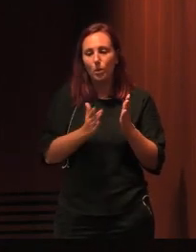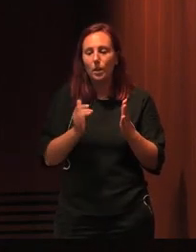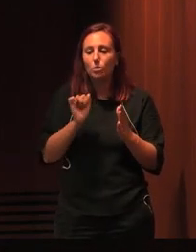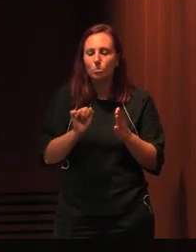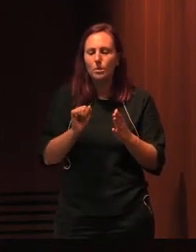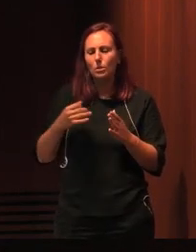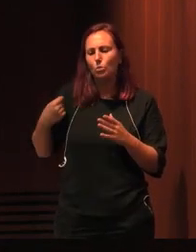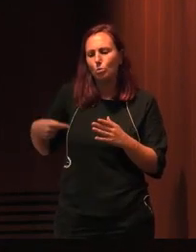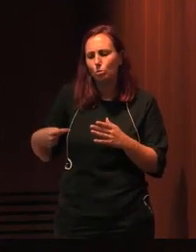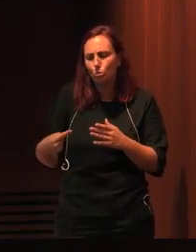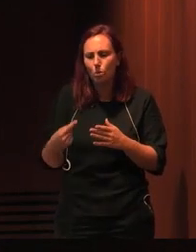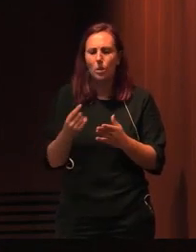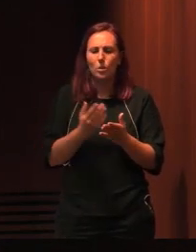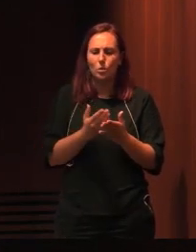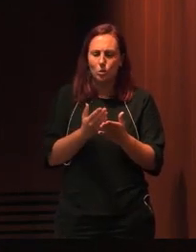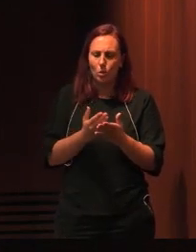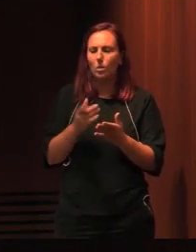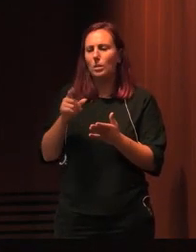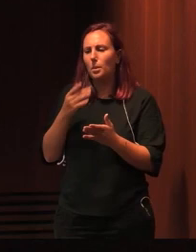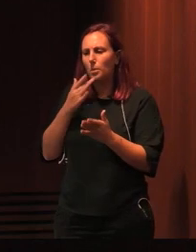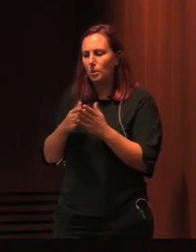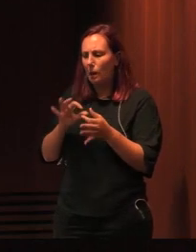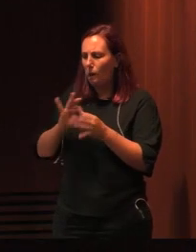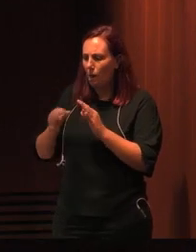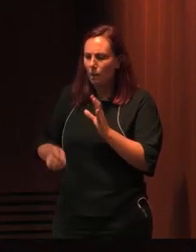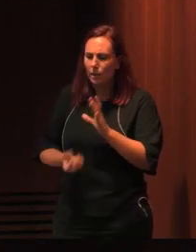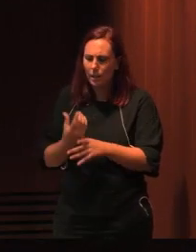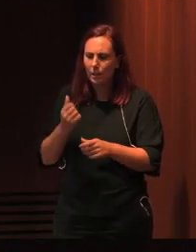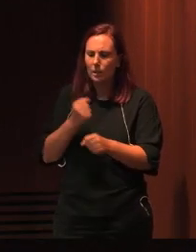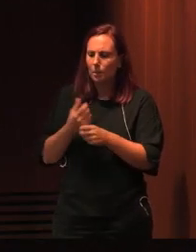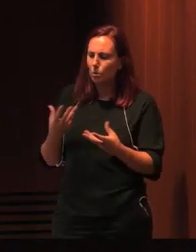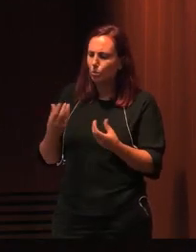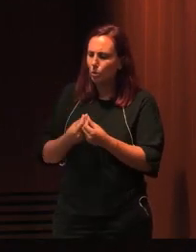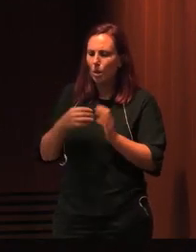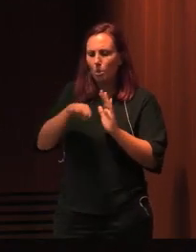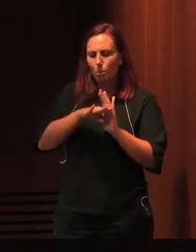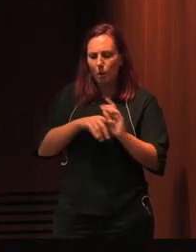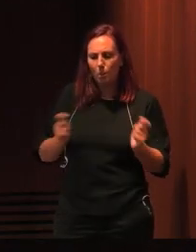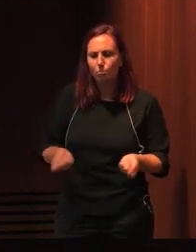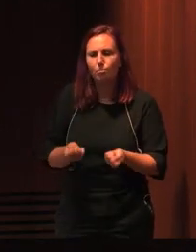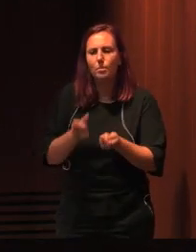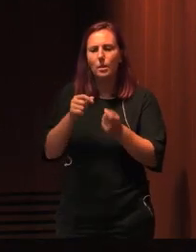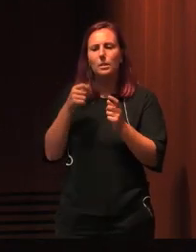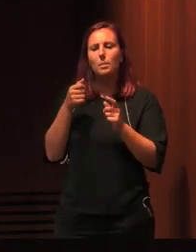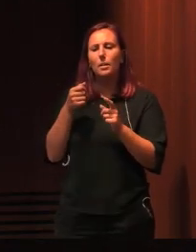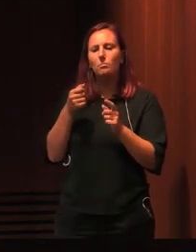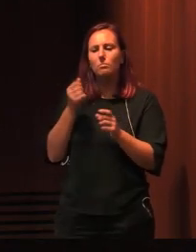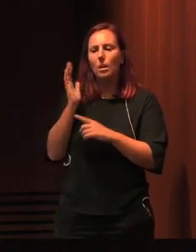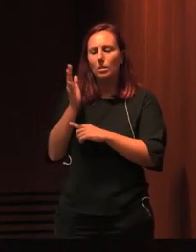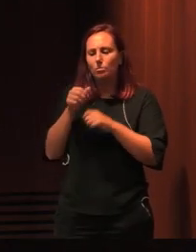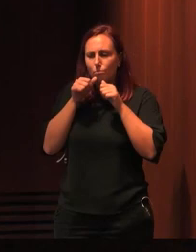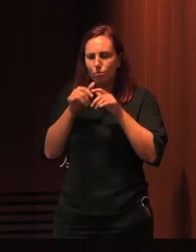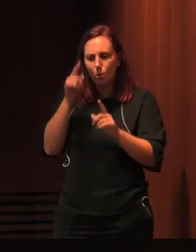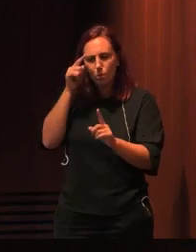bibliotecas, criam, articulam, colaboram, promovem programas e ações que visam fomentar, nos mais